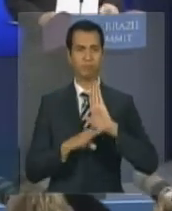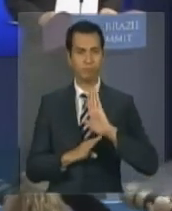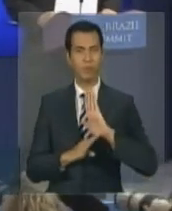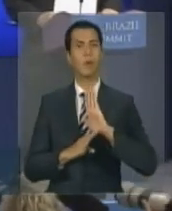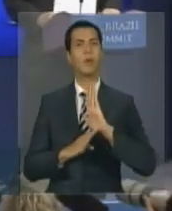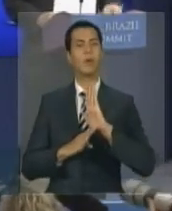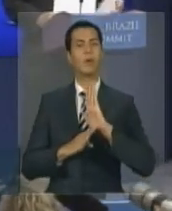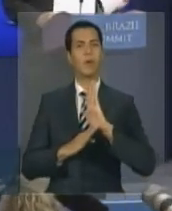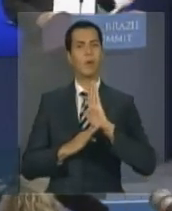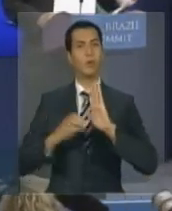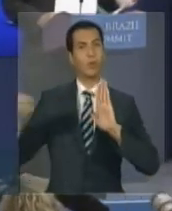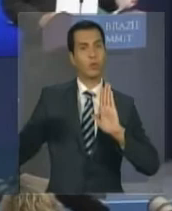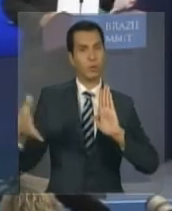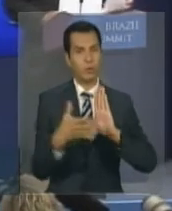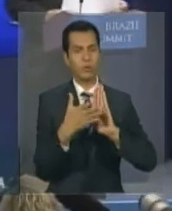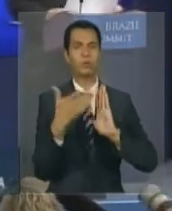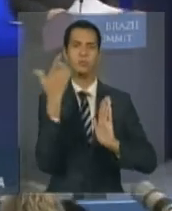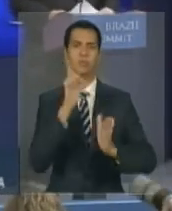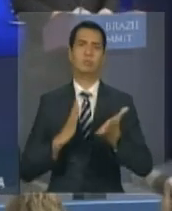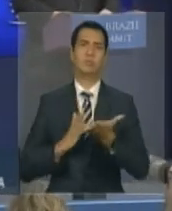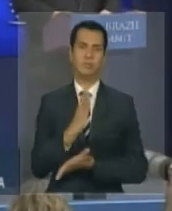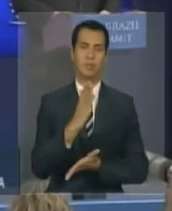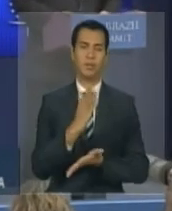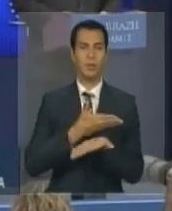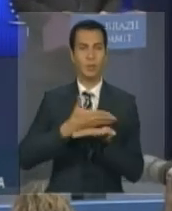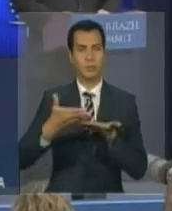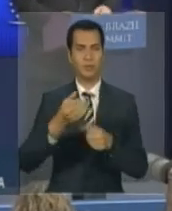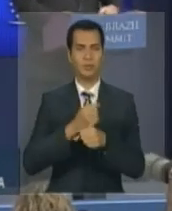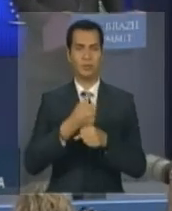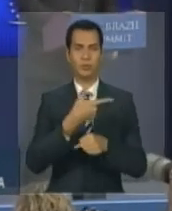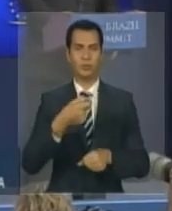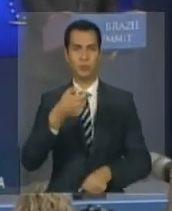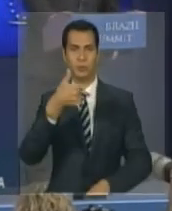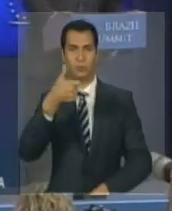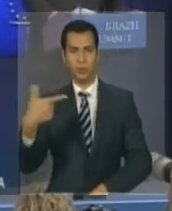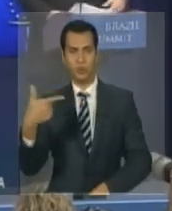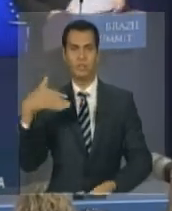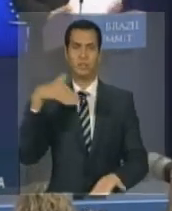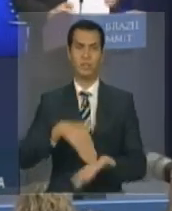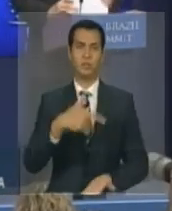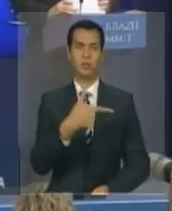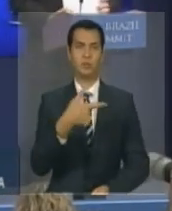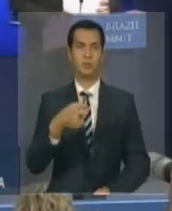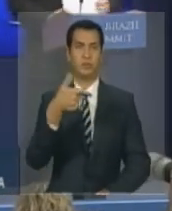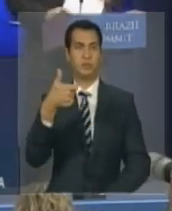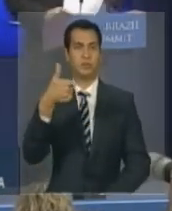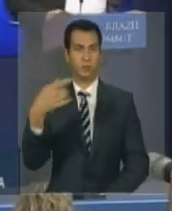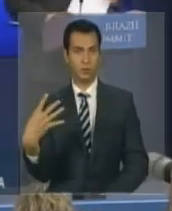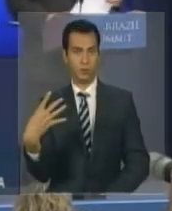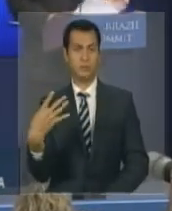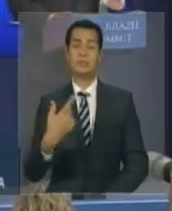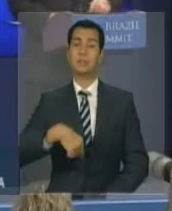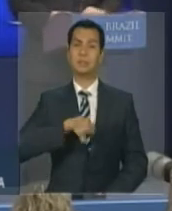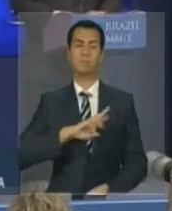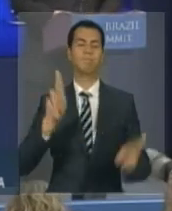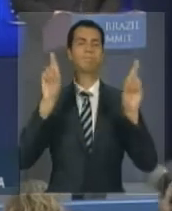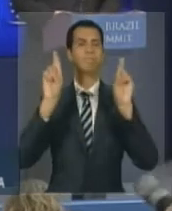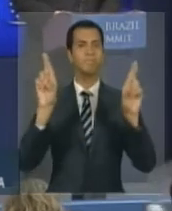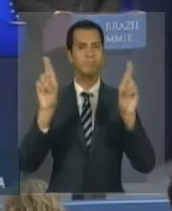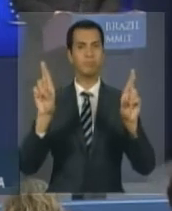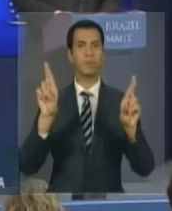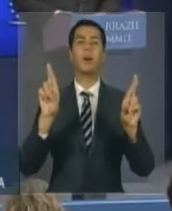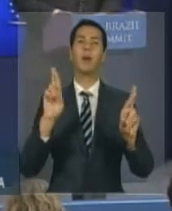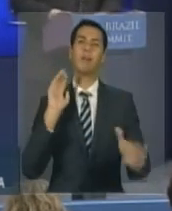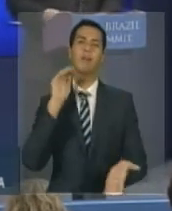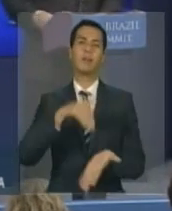a nossa colaboração entre os anos 2012 e 2014. As minhas esperanças são as seguintes. Daqui a três anos, seremos